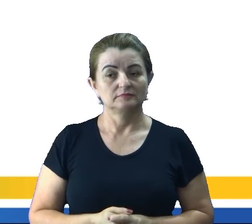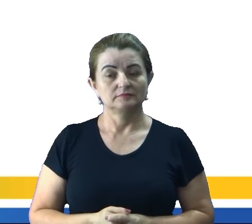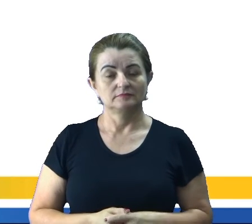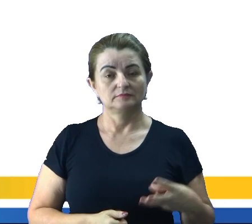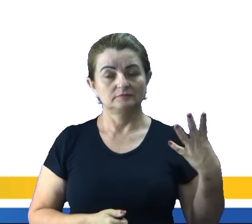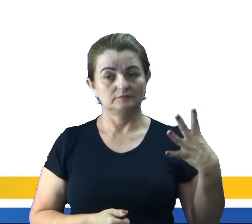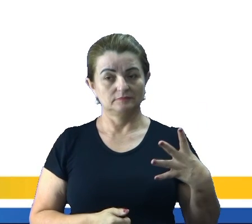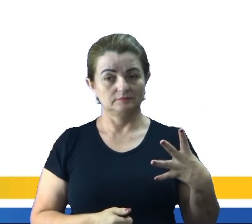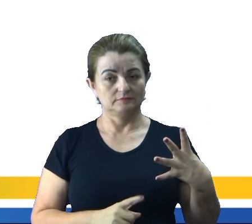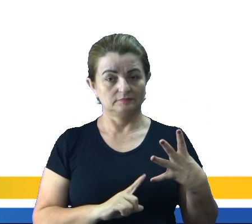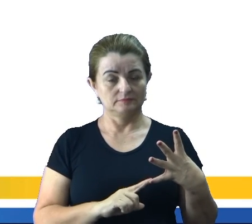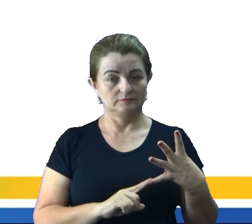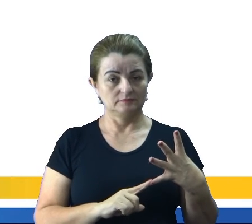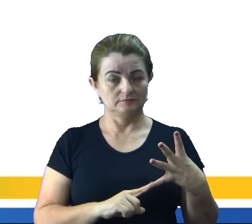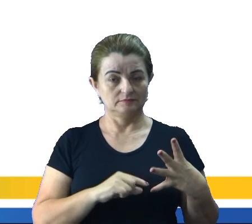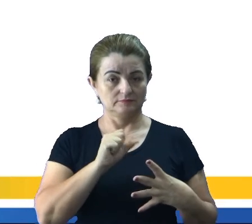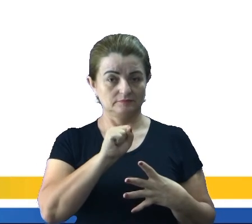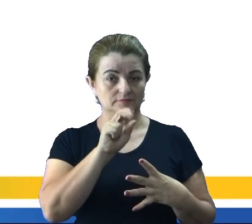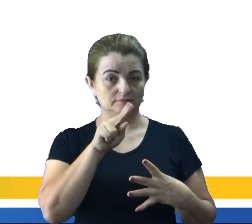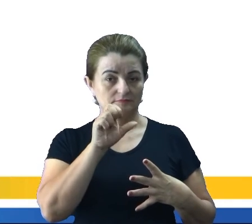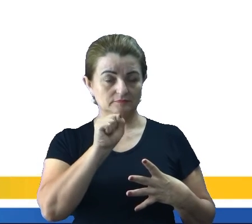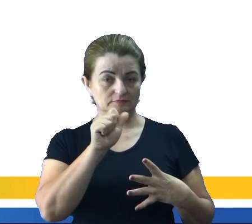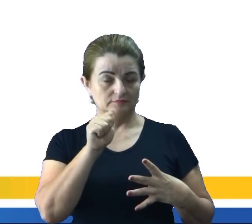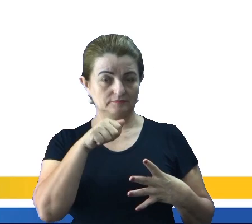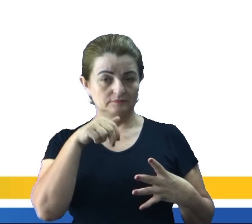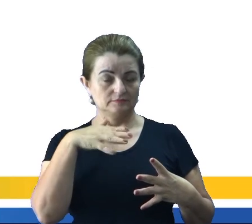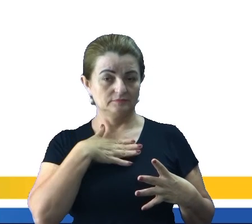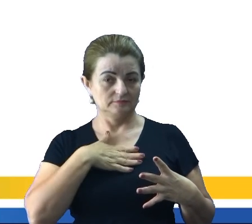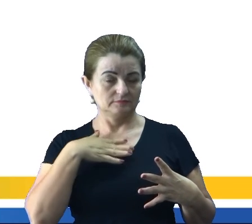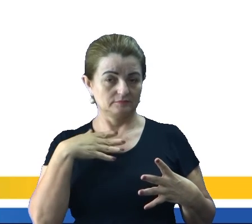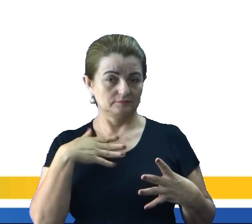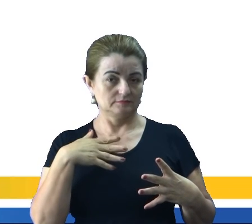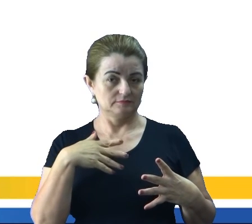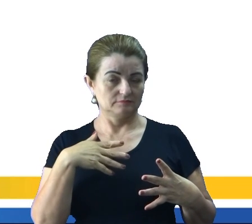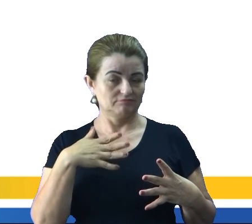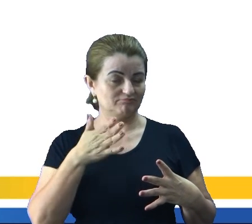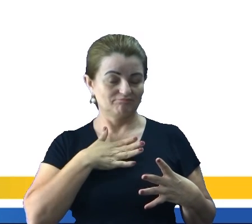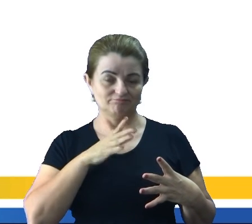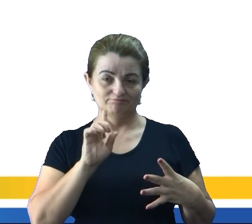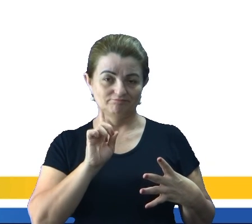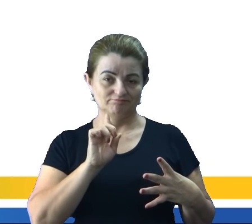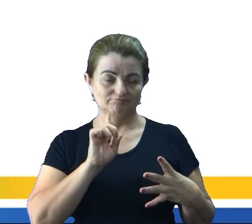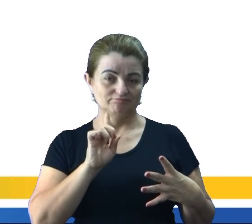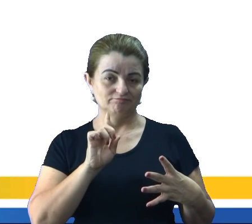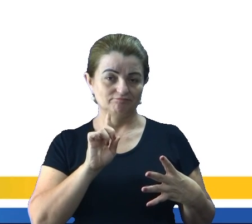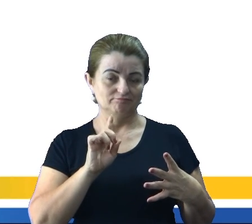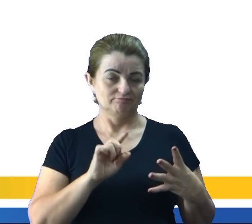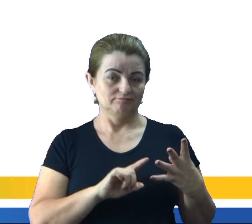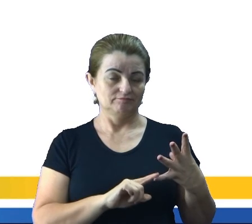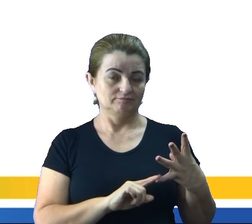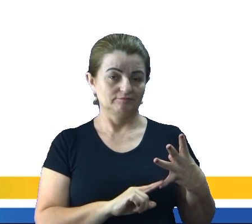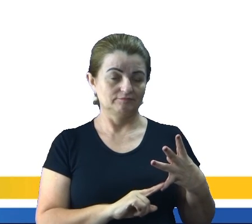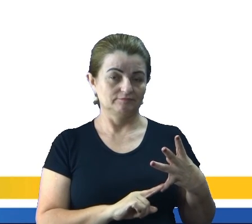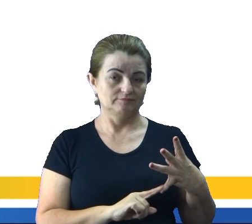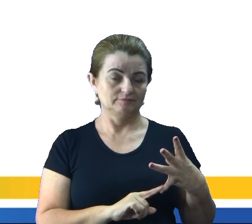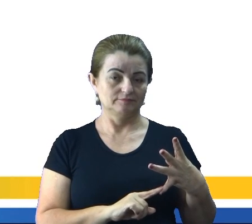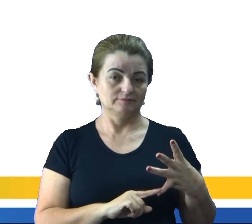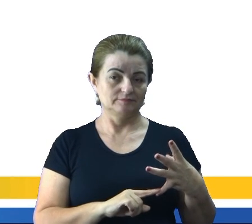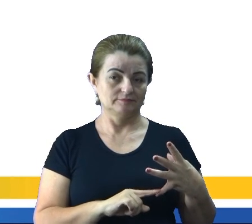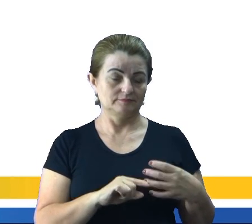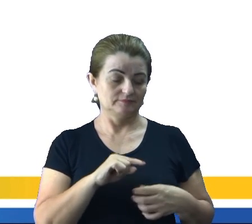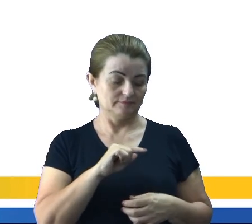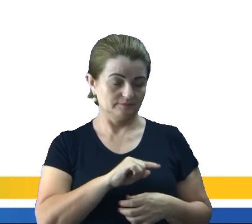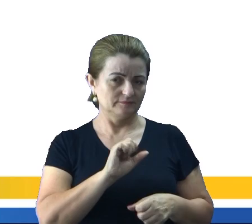Na número quatro A Susan gostou da ideia do Calvin? Não Ela não gostou E na número cinco Ela vai